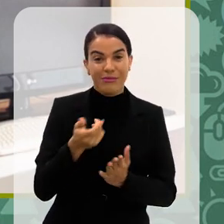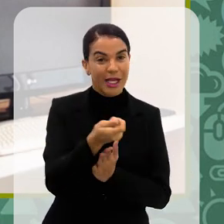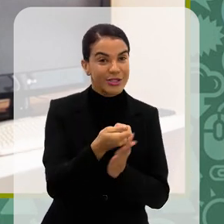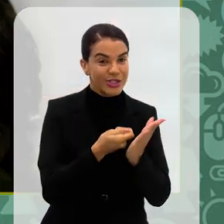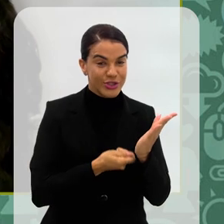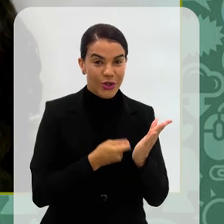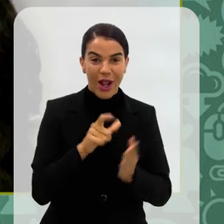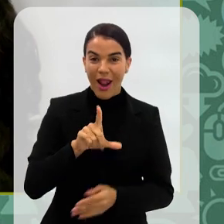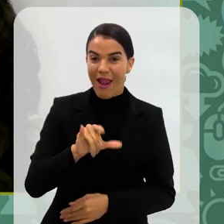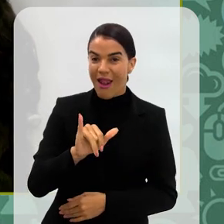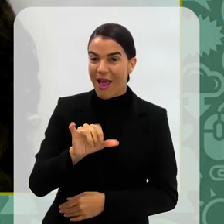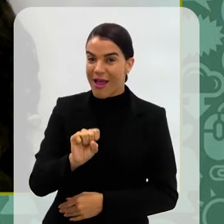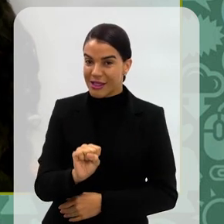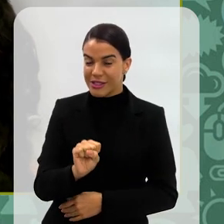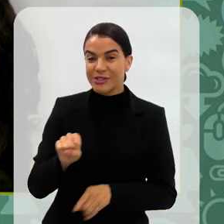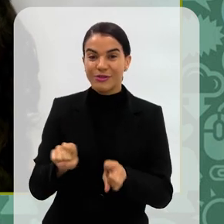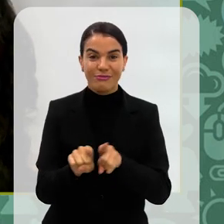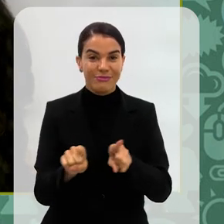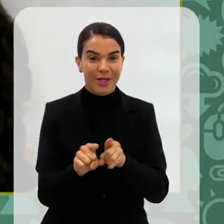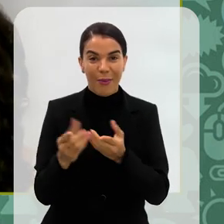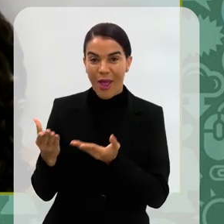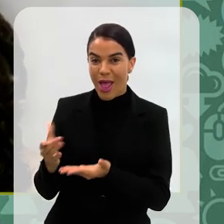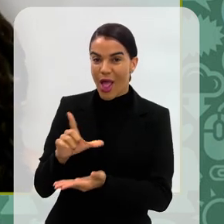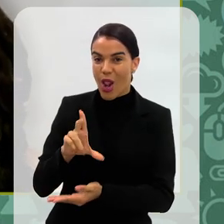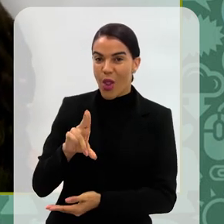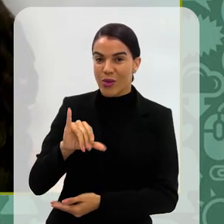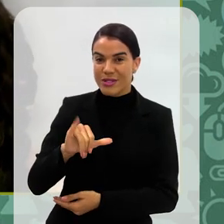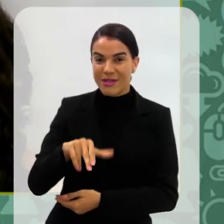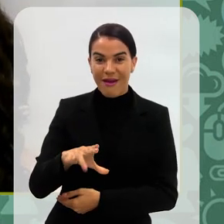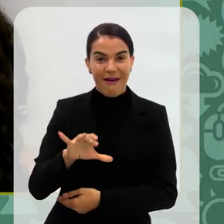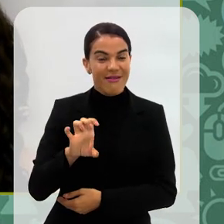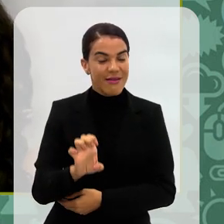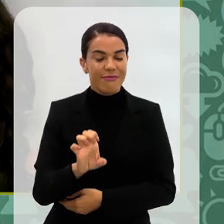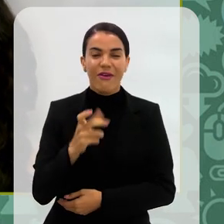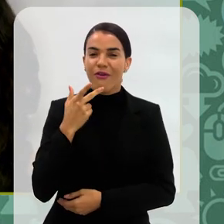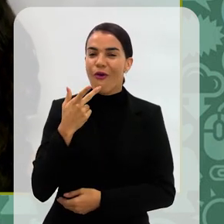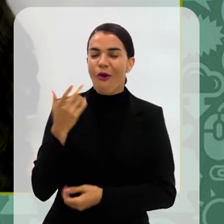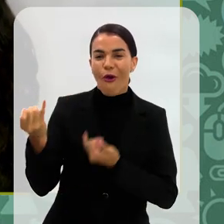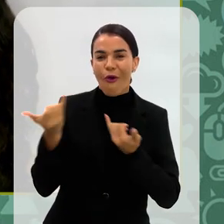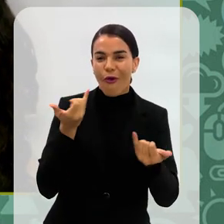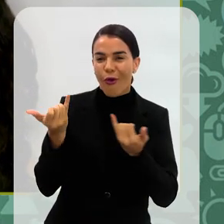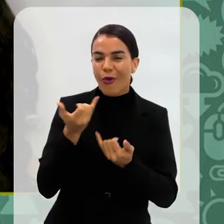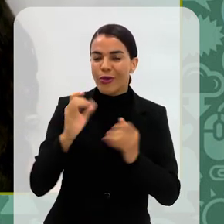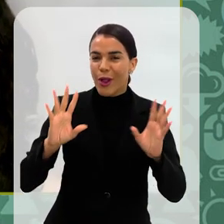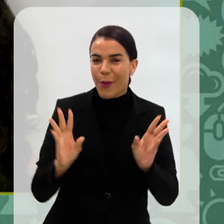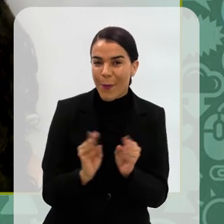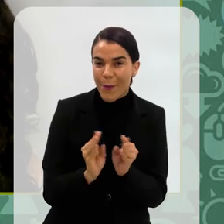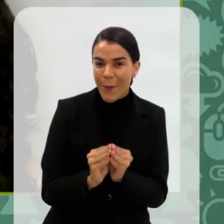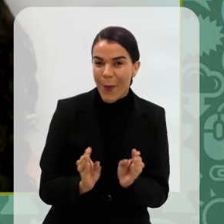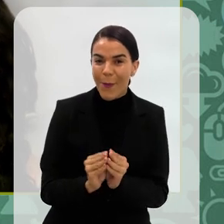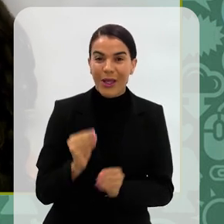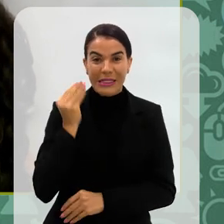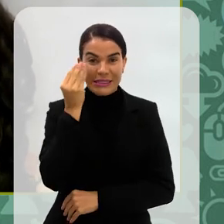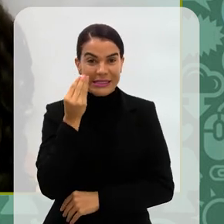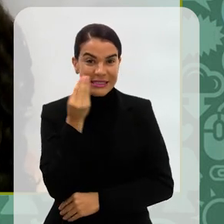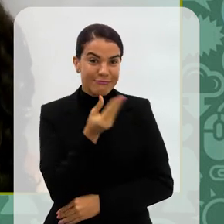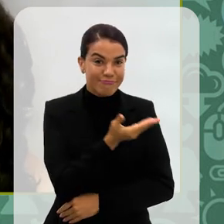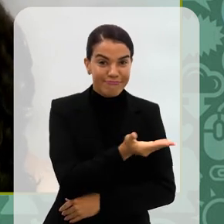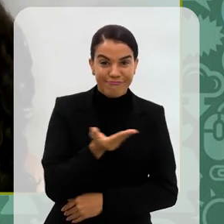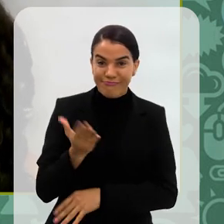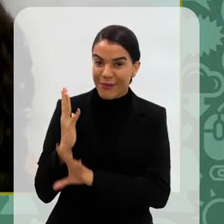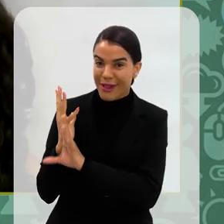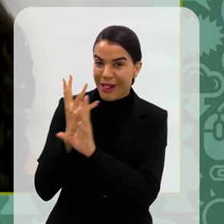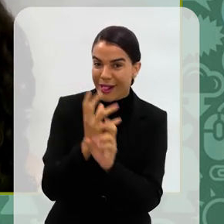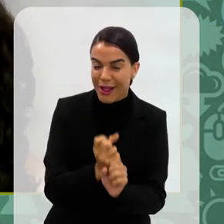escritoras Laís Napoli e também a Luciane Rangel, que estão contando aqui para gente um pouquinho das experiências delas e da